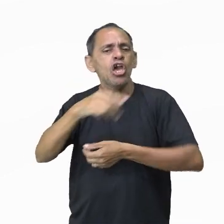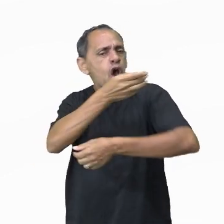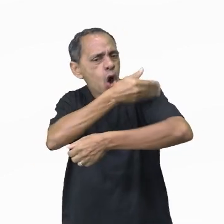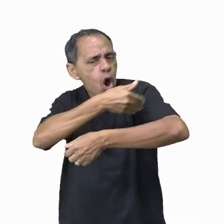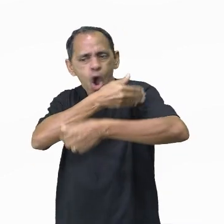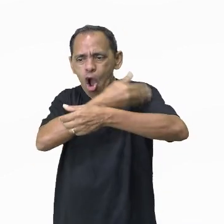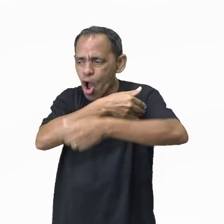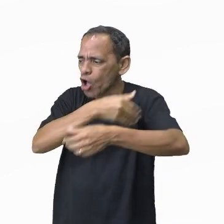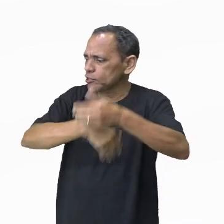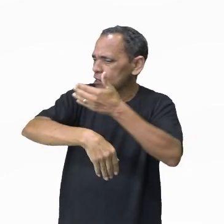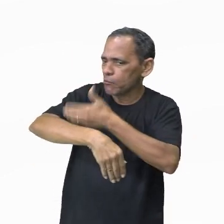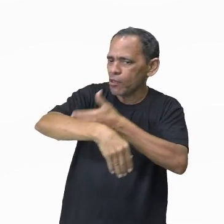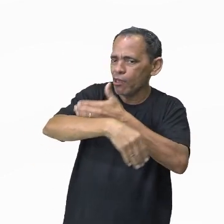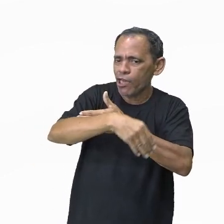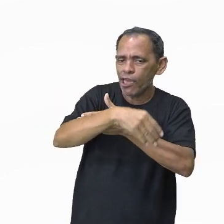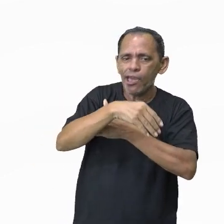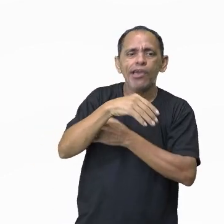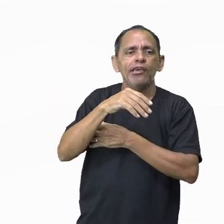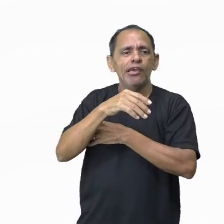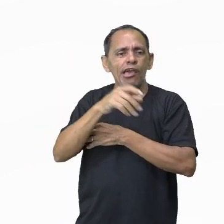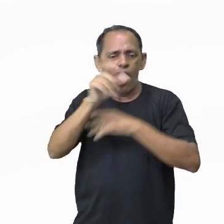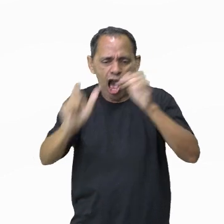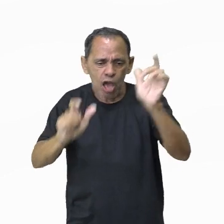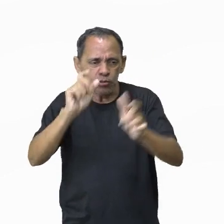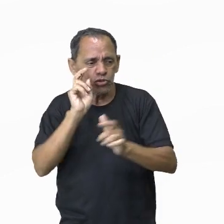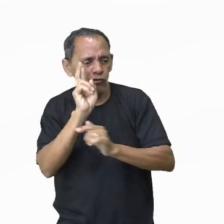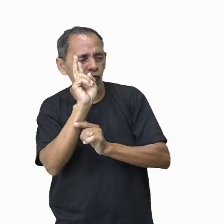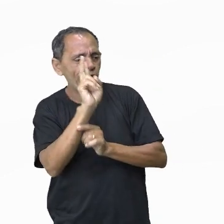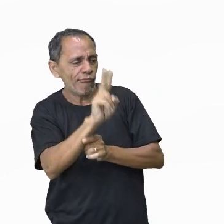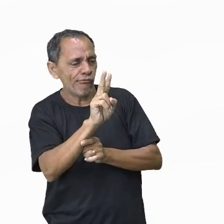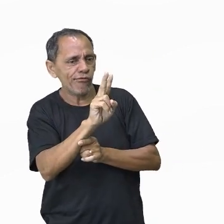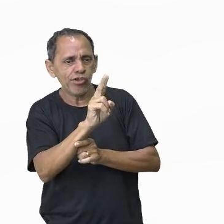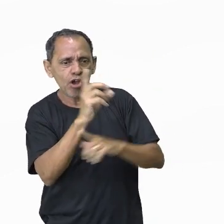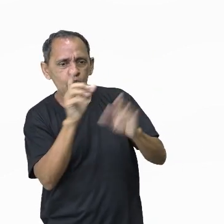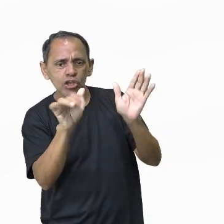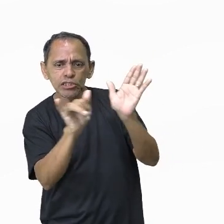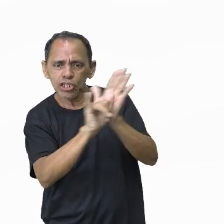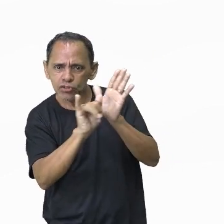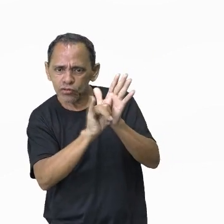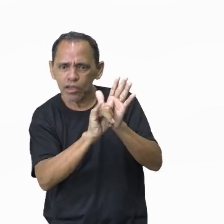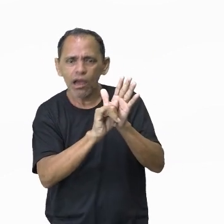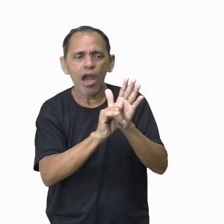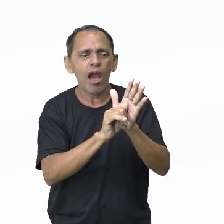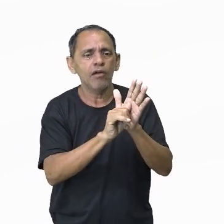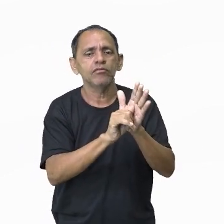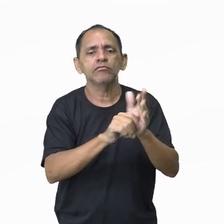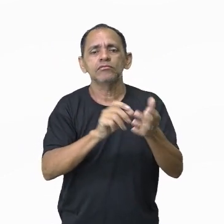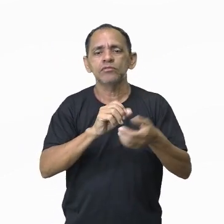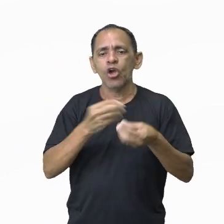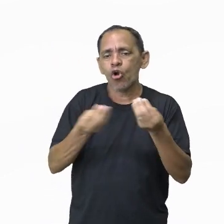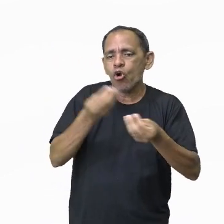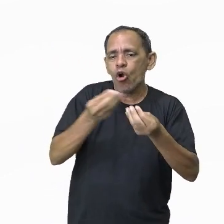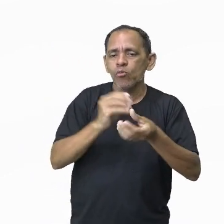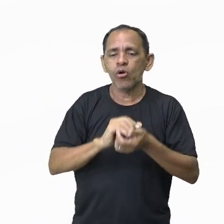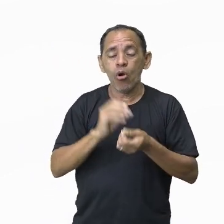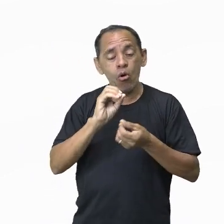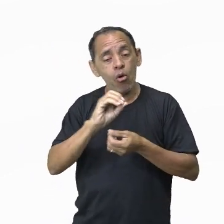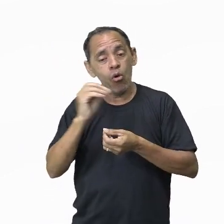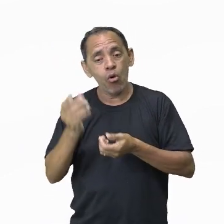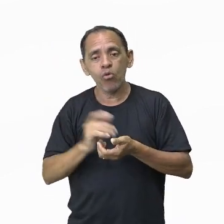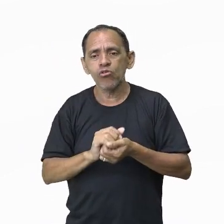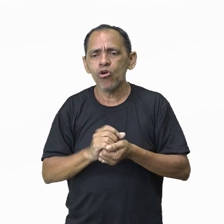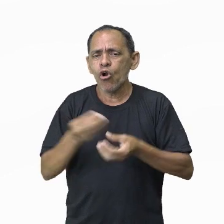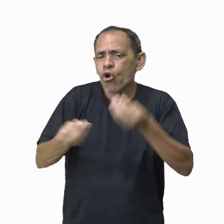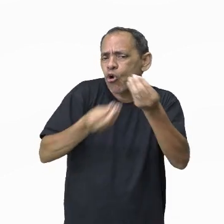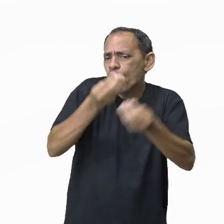viam na rua, identificavam? Ou as marcas que deixamos nas pessoas? Há uma diferença